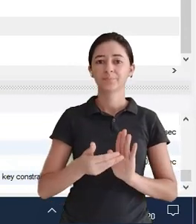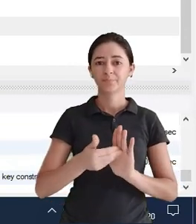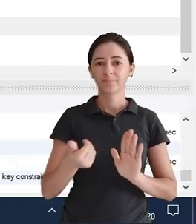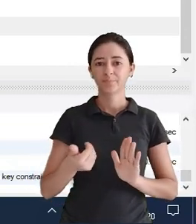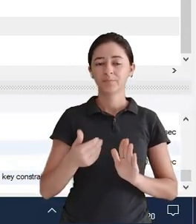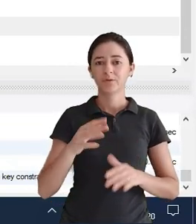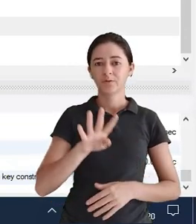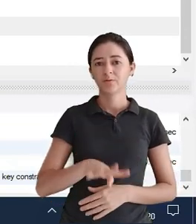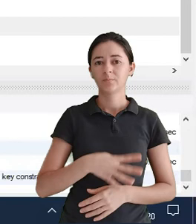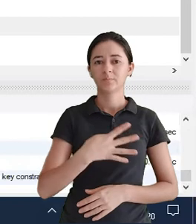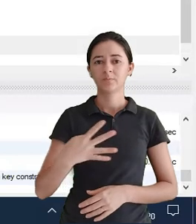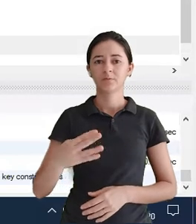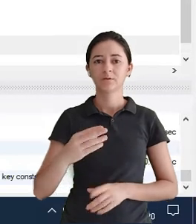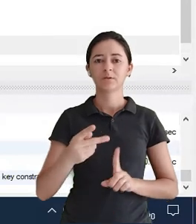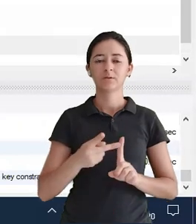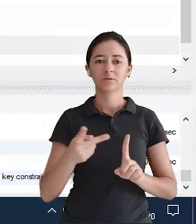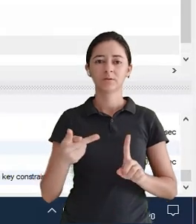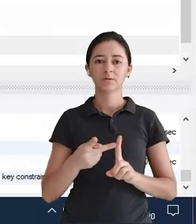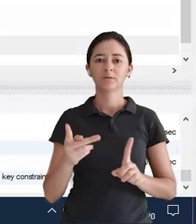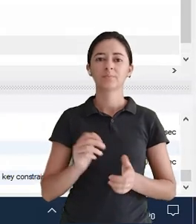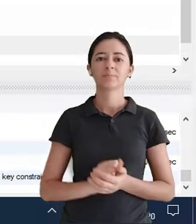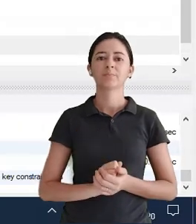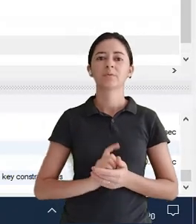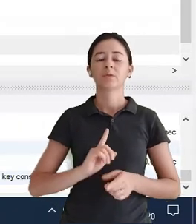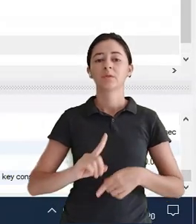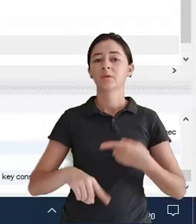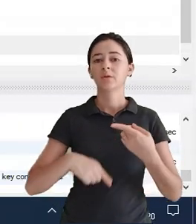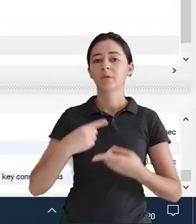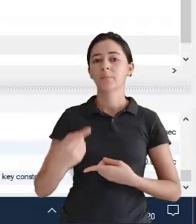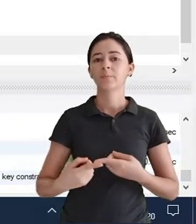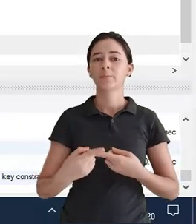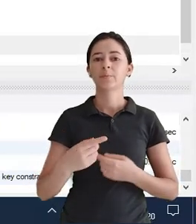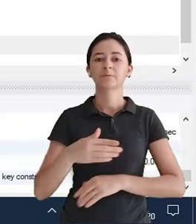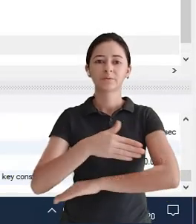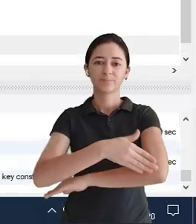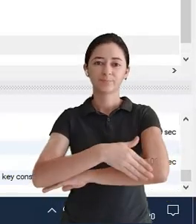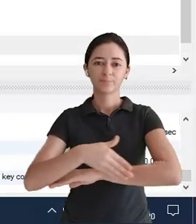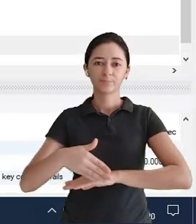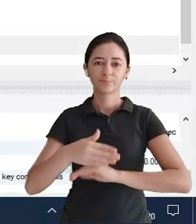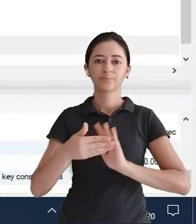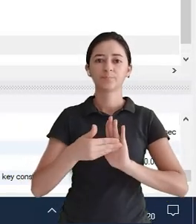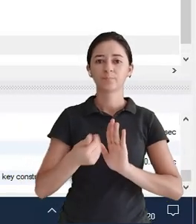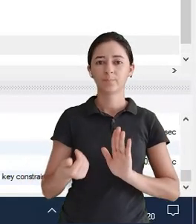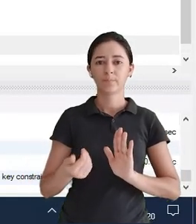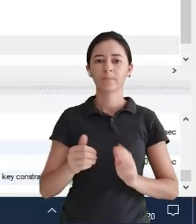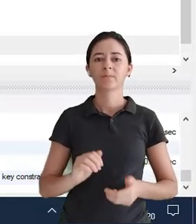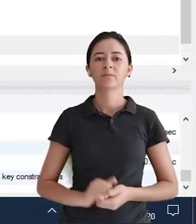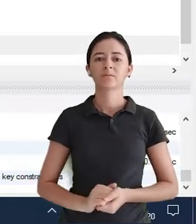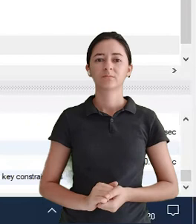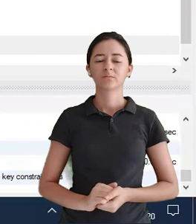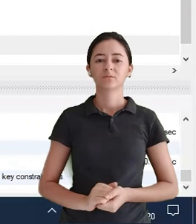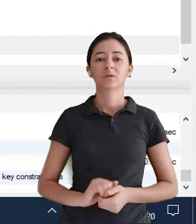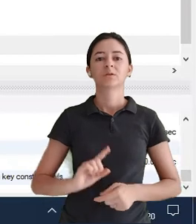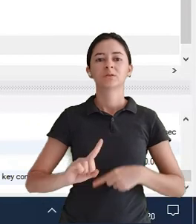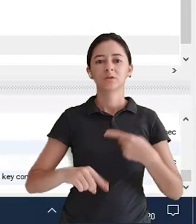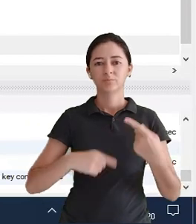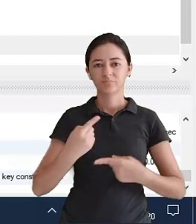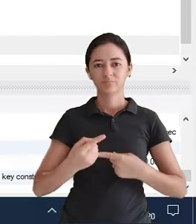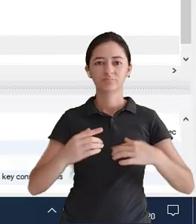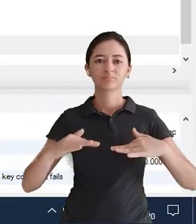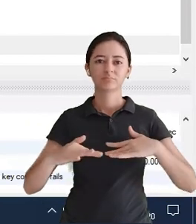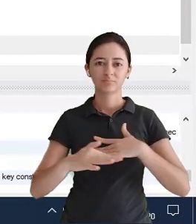apagar Primeiro cliente Depois eu vou apagar Endereço Depois eu vou apagar